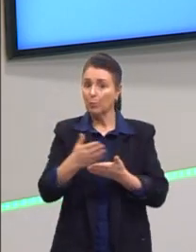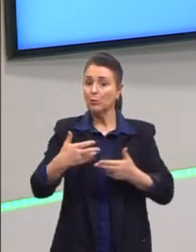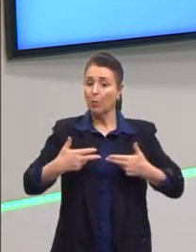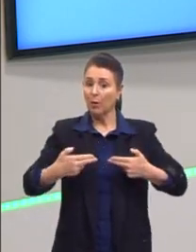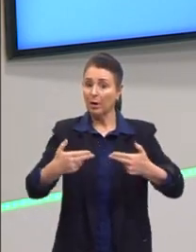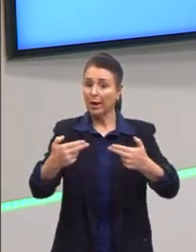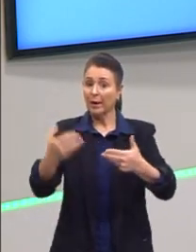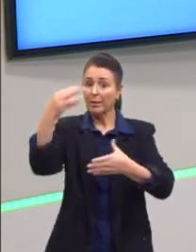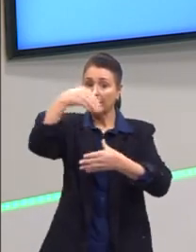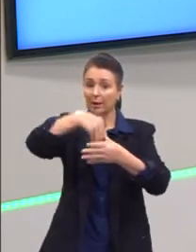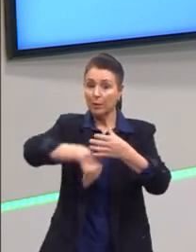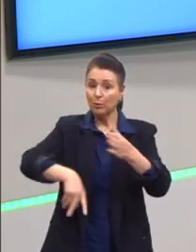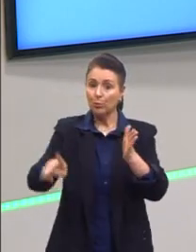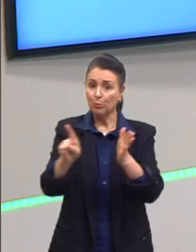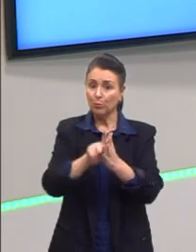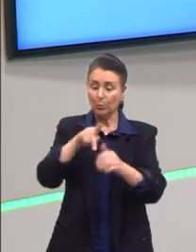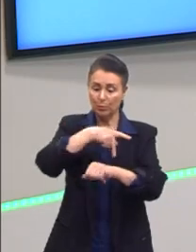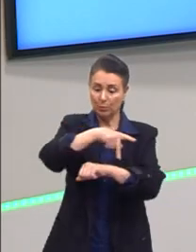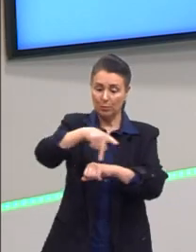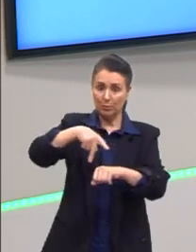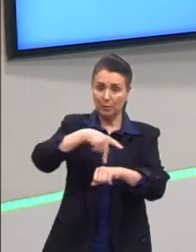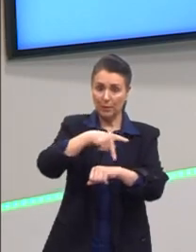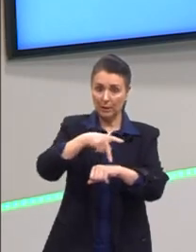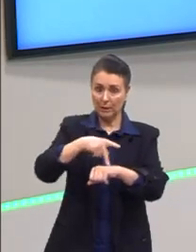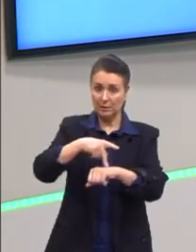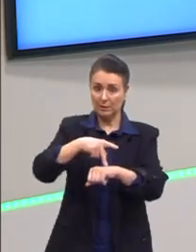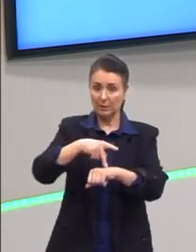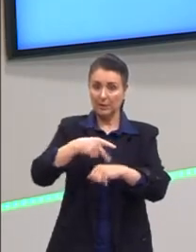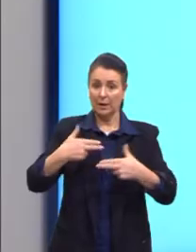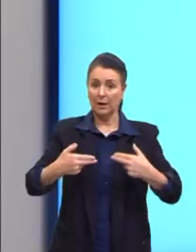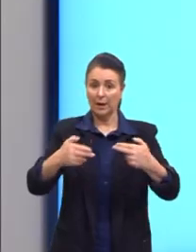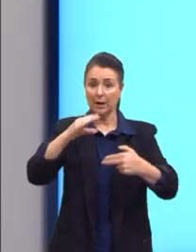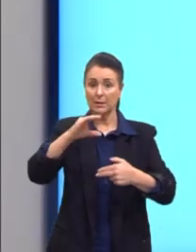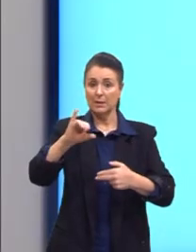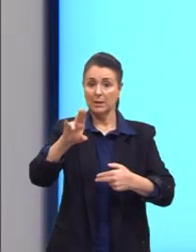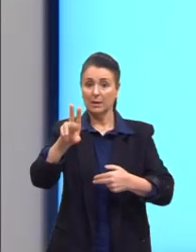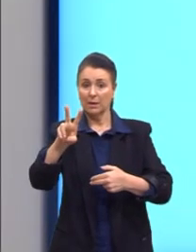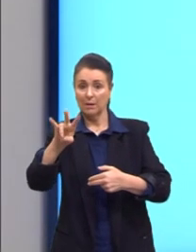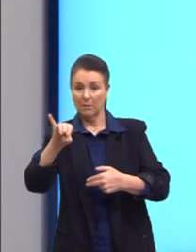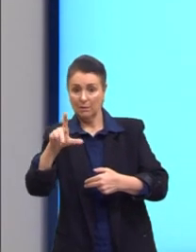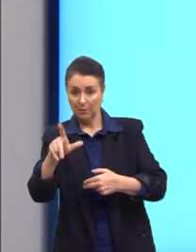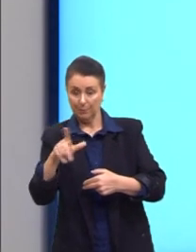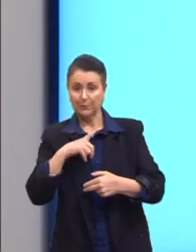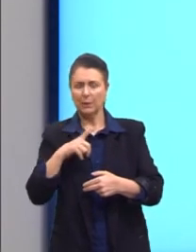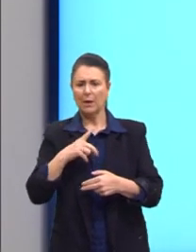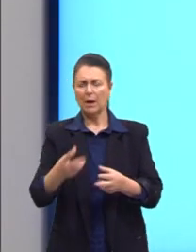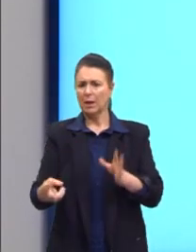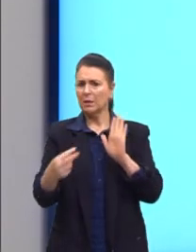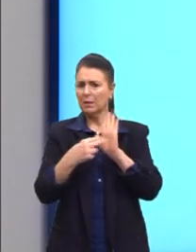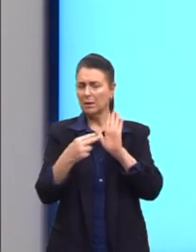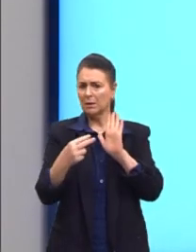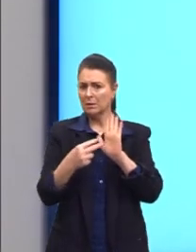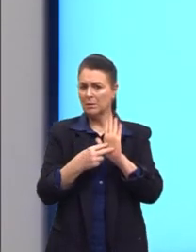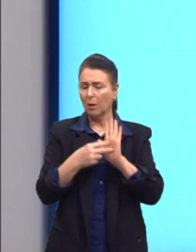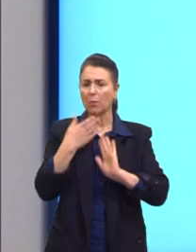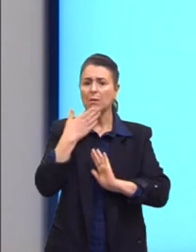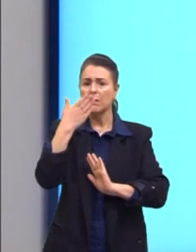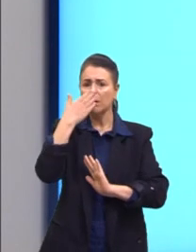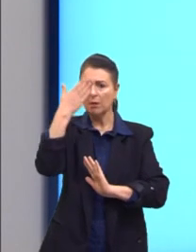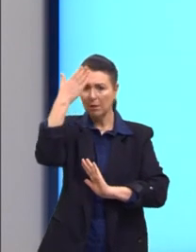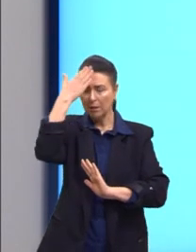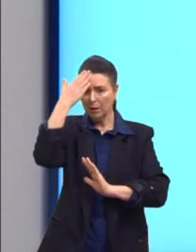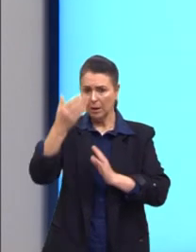desses que estão em guerra civil. O que chama a atenção nessa Primavera Árabe? As redes sociais que foram